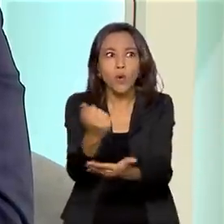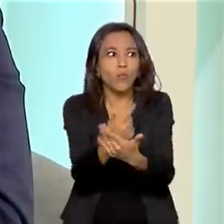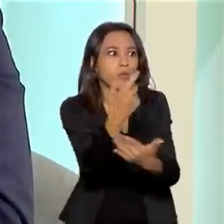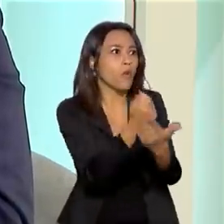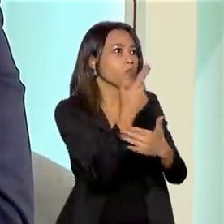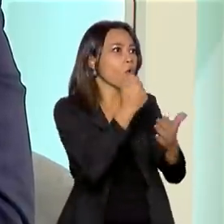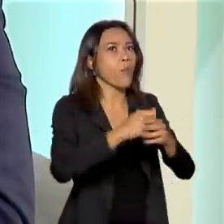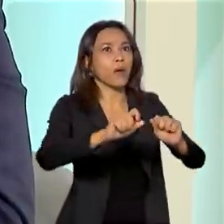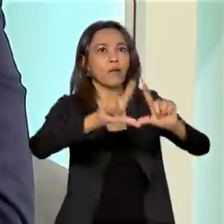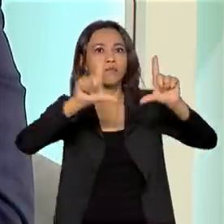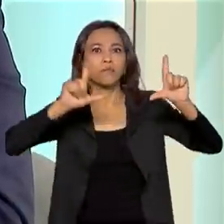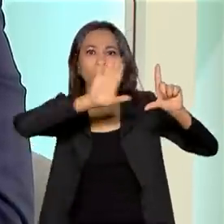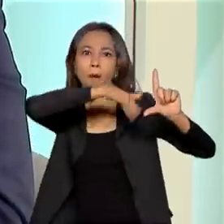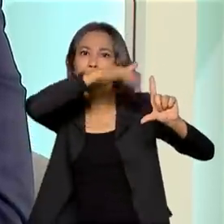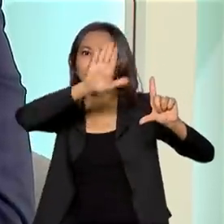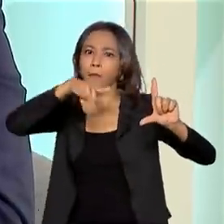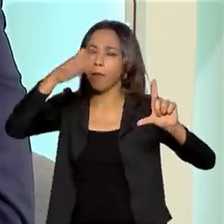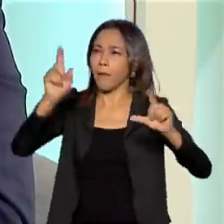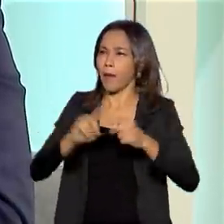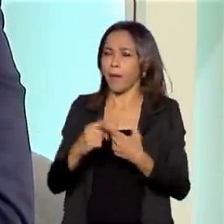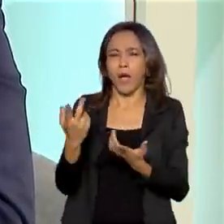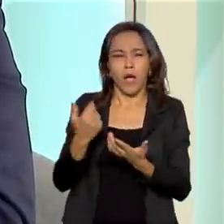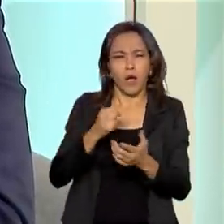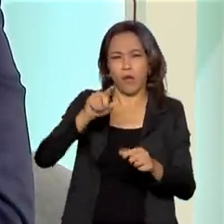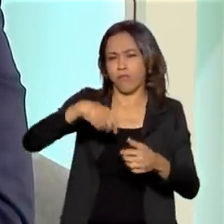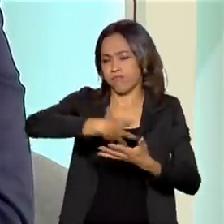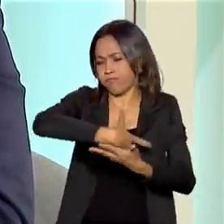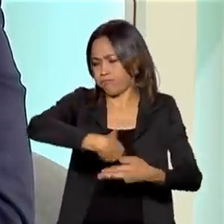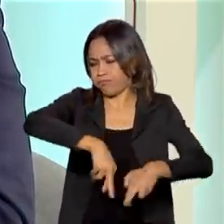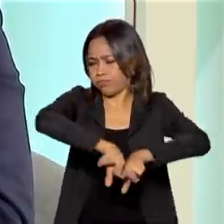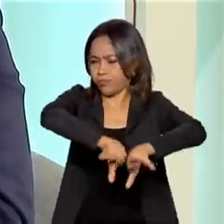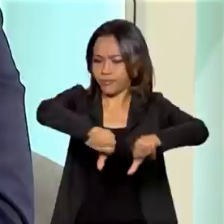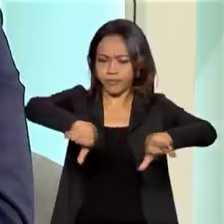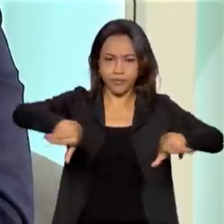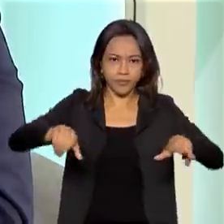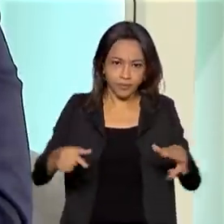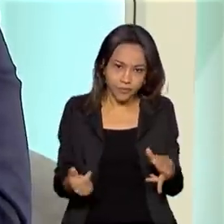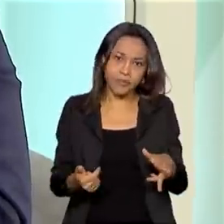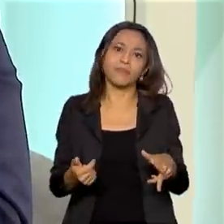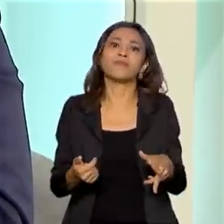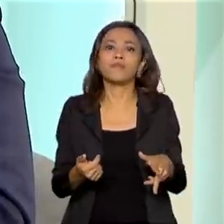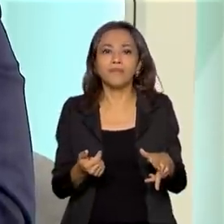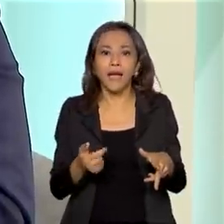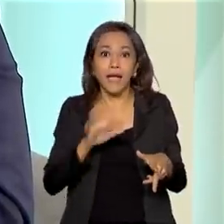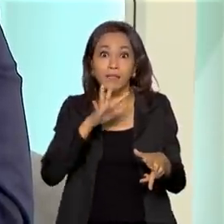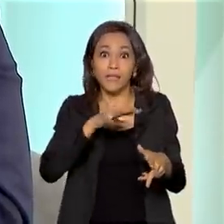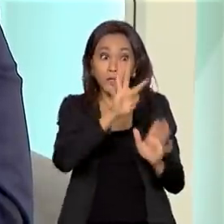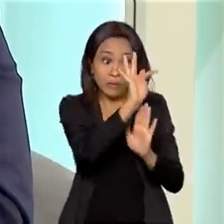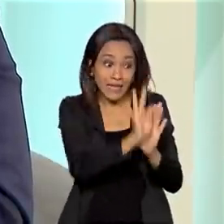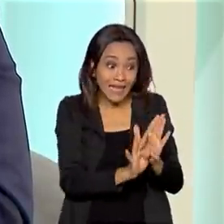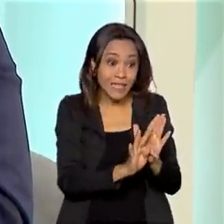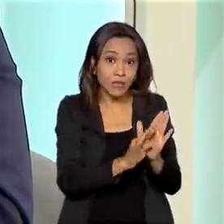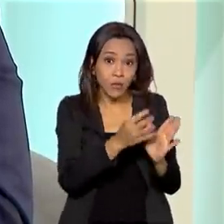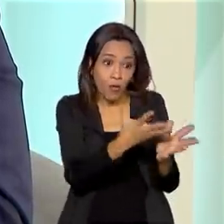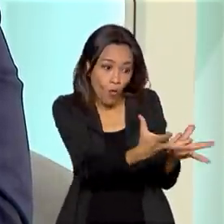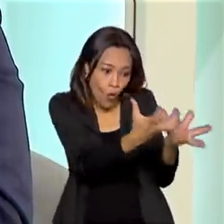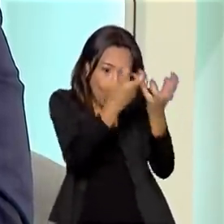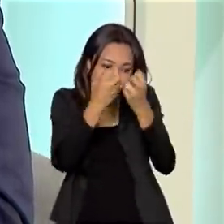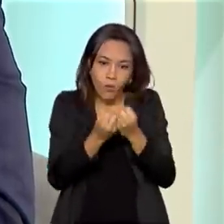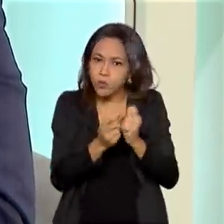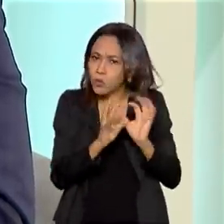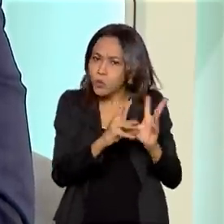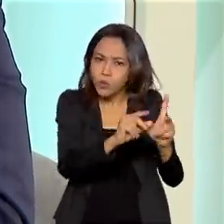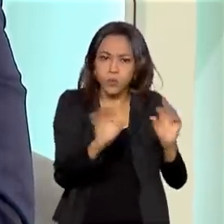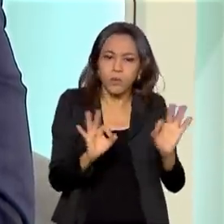é bastante exigente, refinado, e não consome todo e qualquer texto crítico. Então, é natural que um